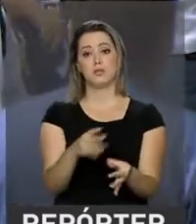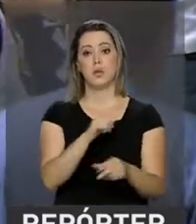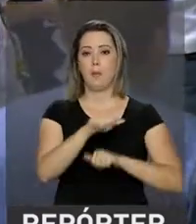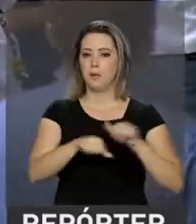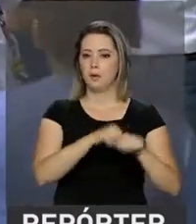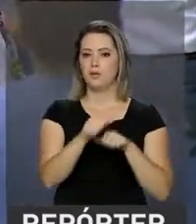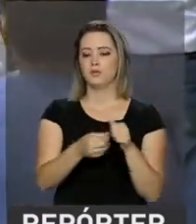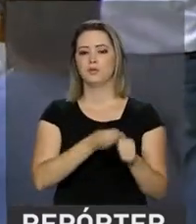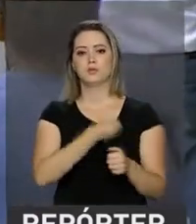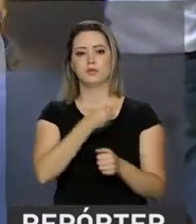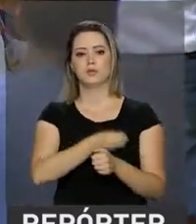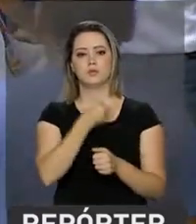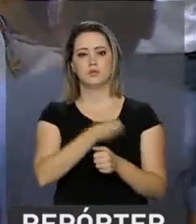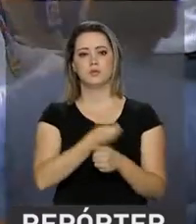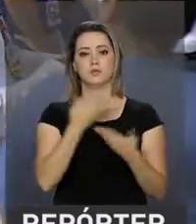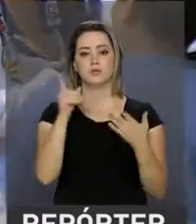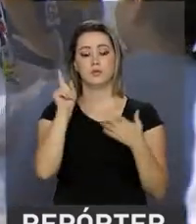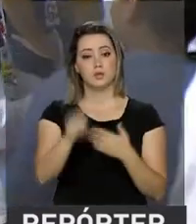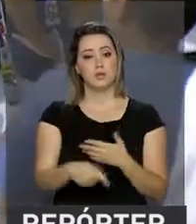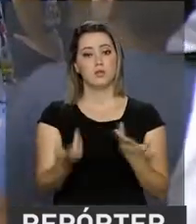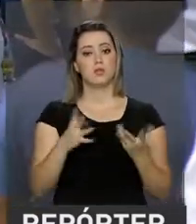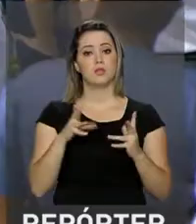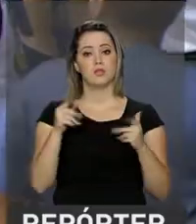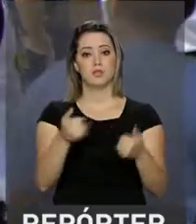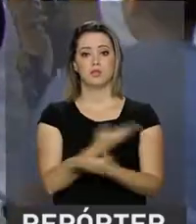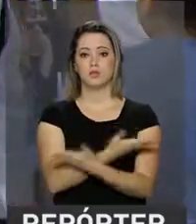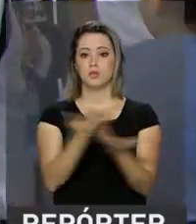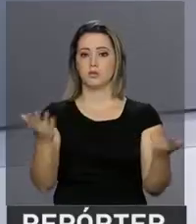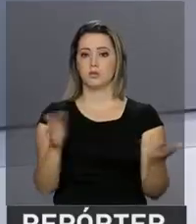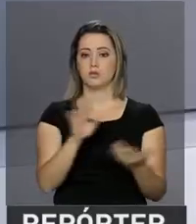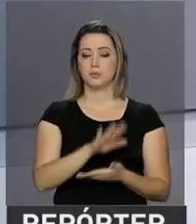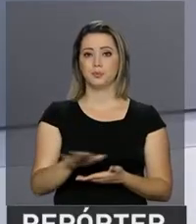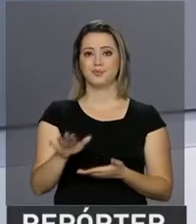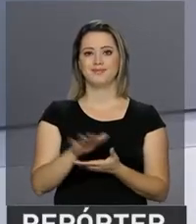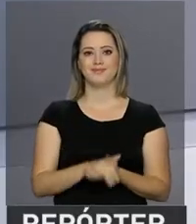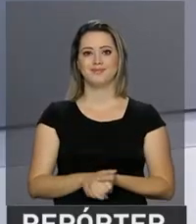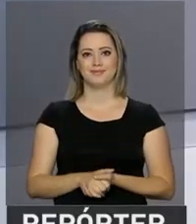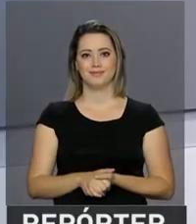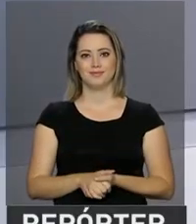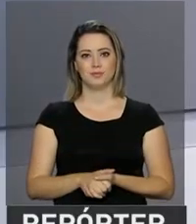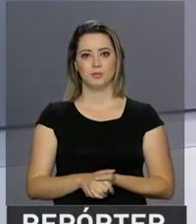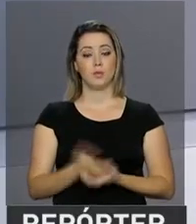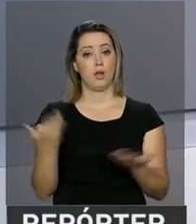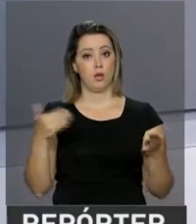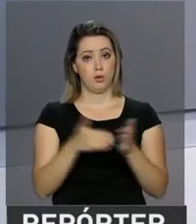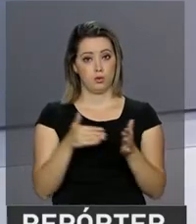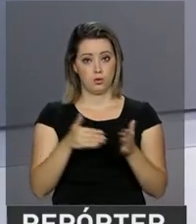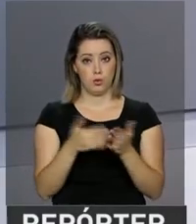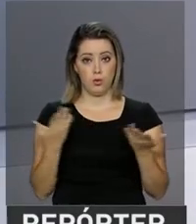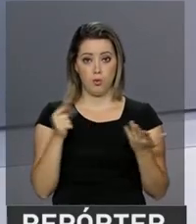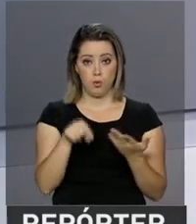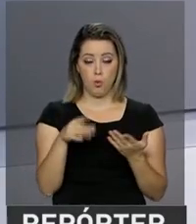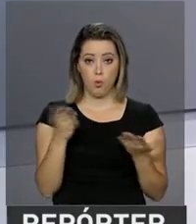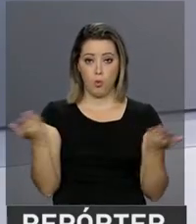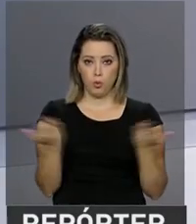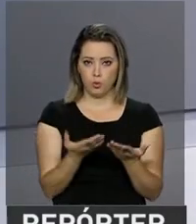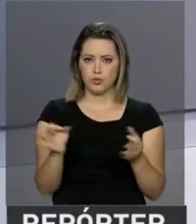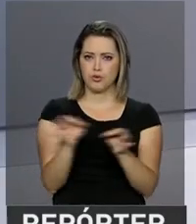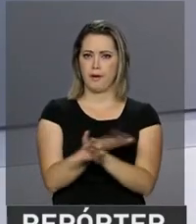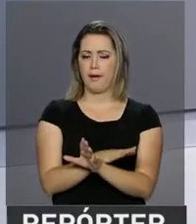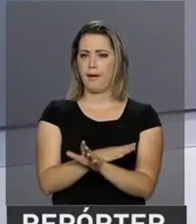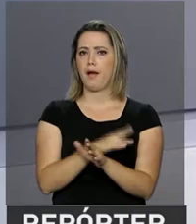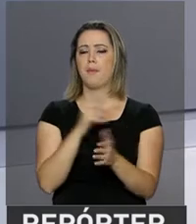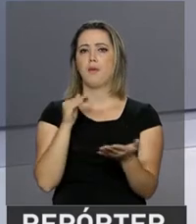dos cidadãos dentro das cidades é toda essa garotada. Olha, e uma última informação. Termina hoje o prazo para fazer a